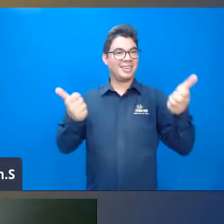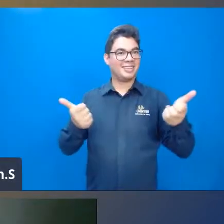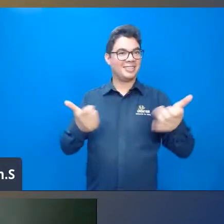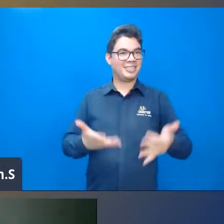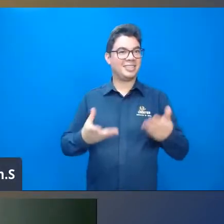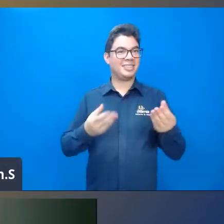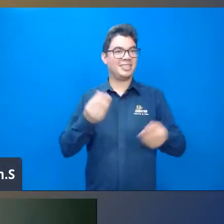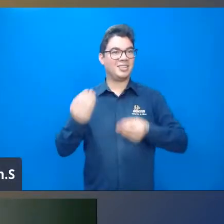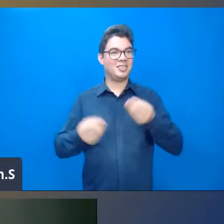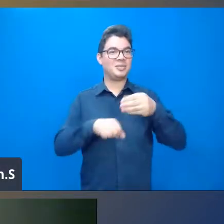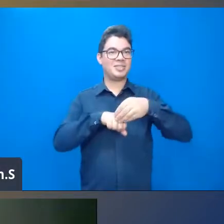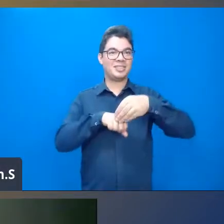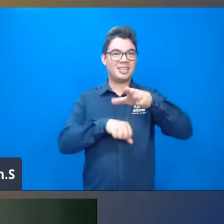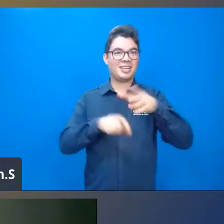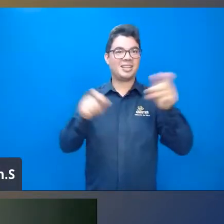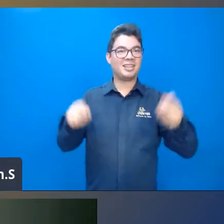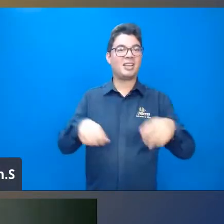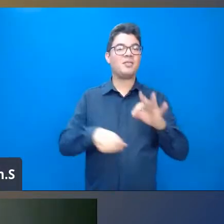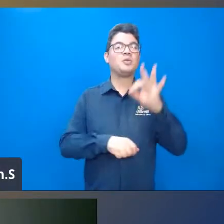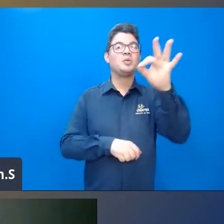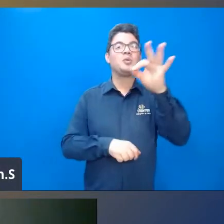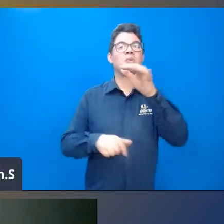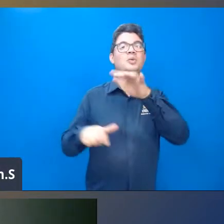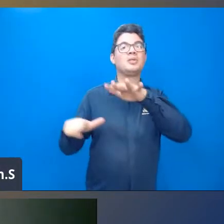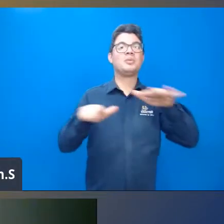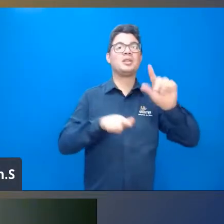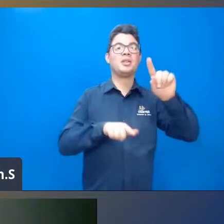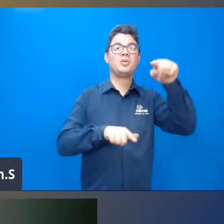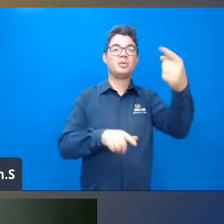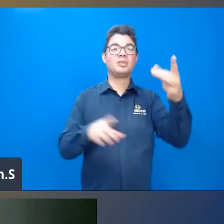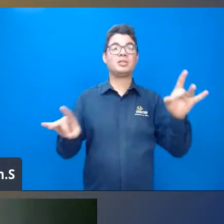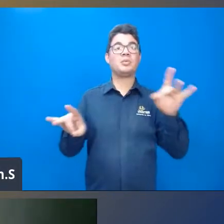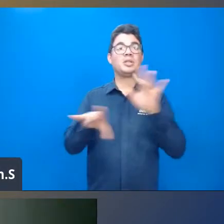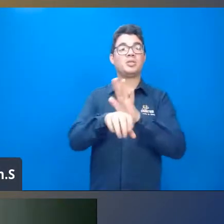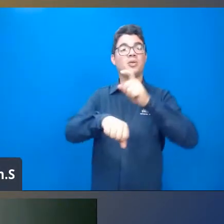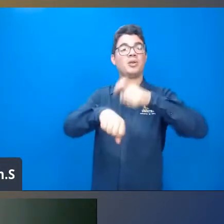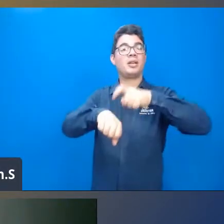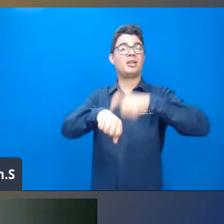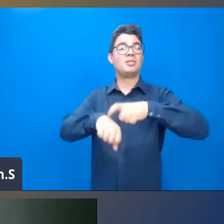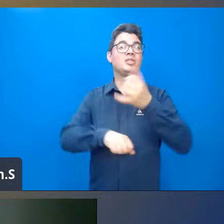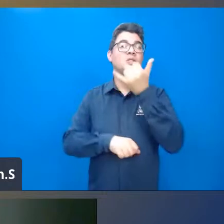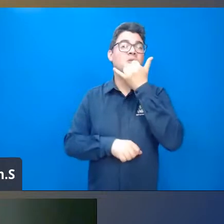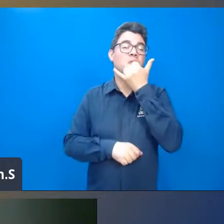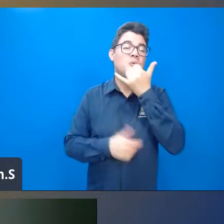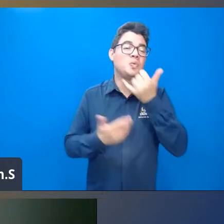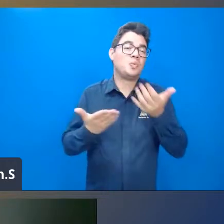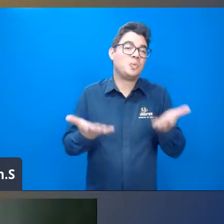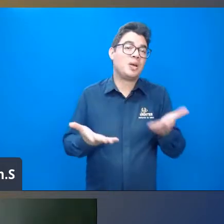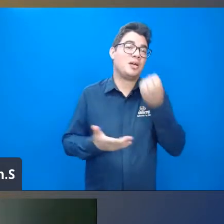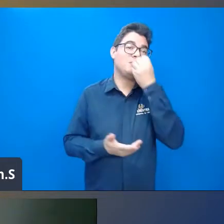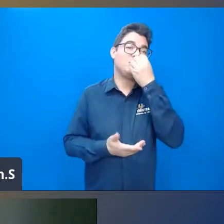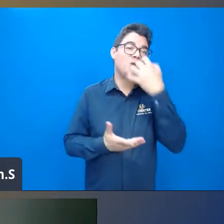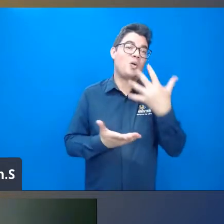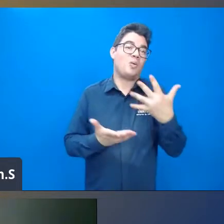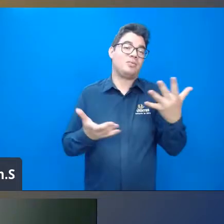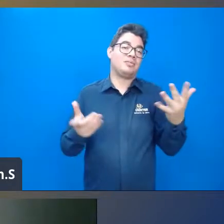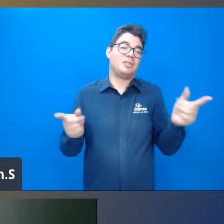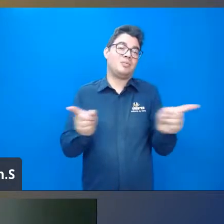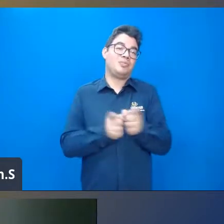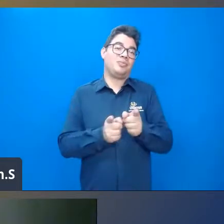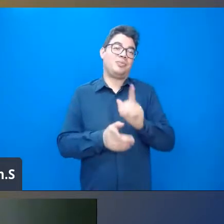tá? Fica a dica, e daí, gente, já passou do horário, infelizmente, o é bom dura pouco, né, prof?